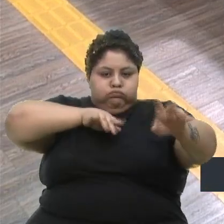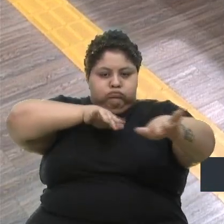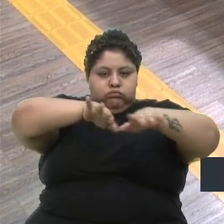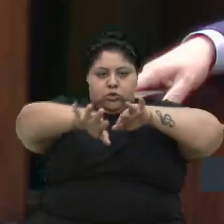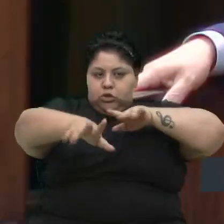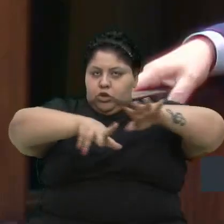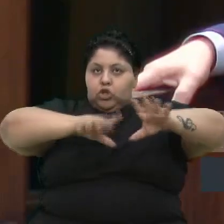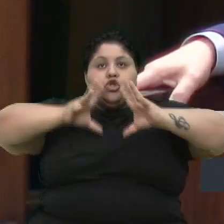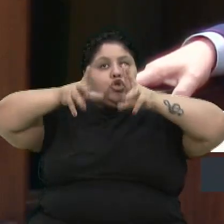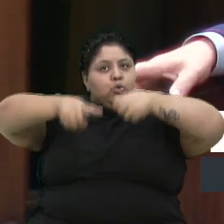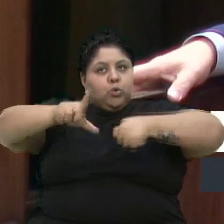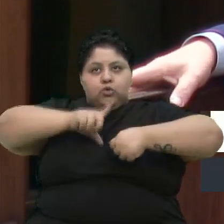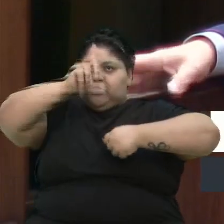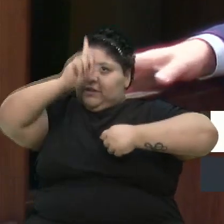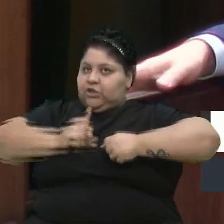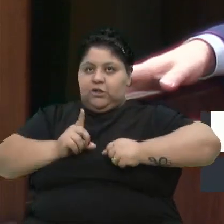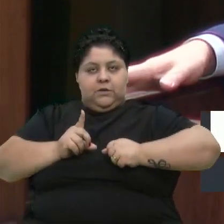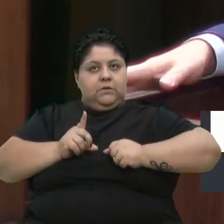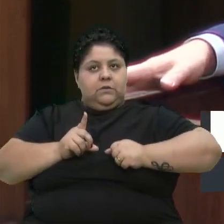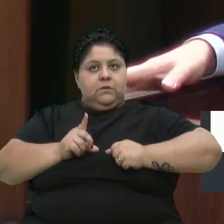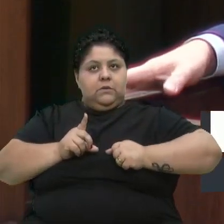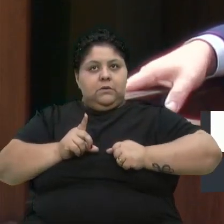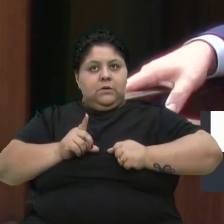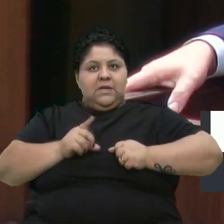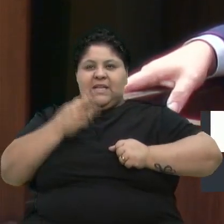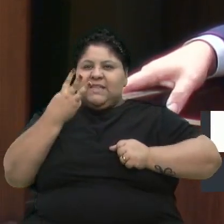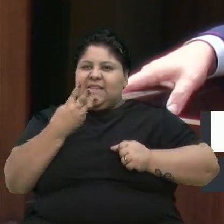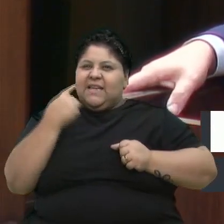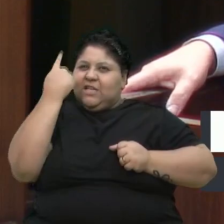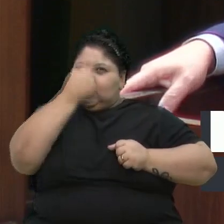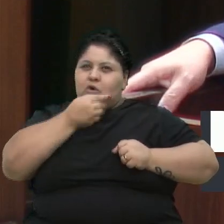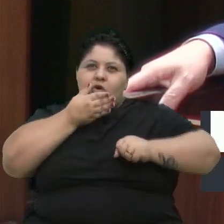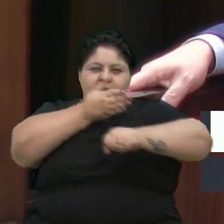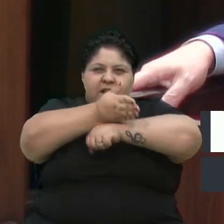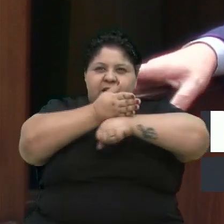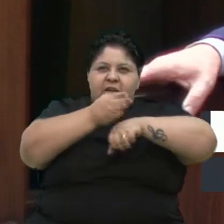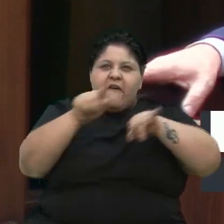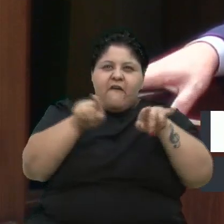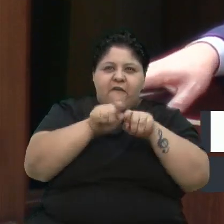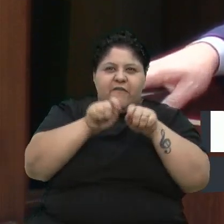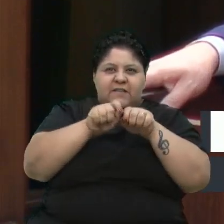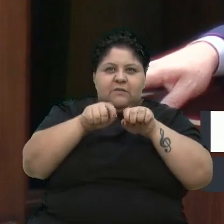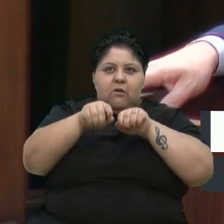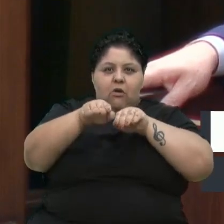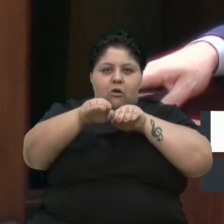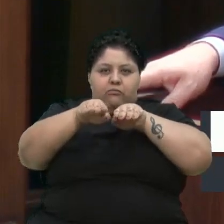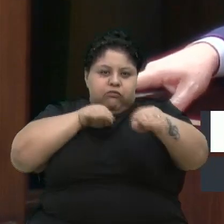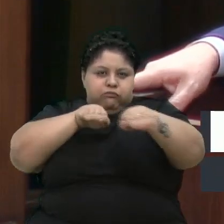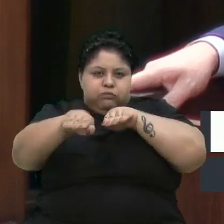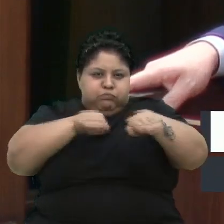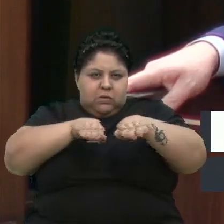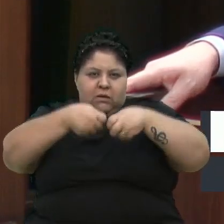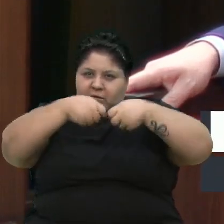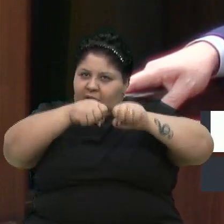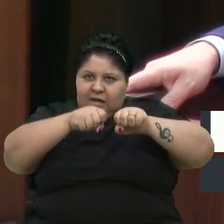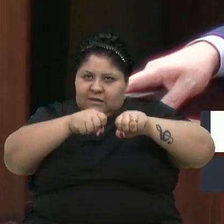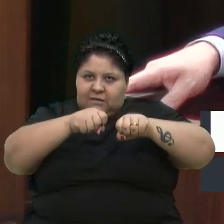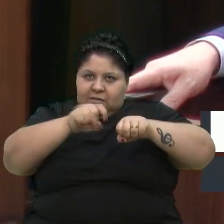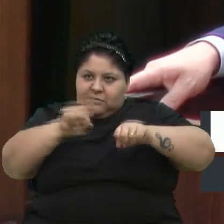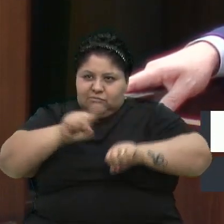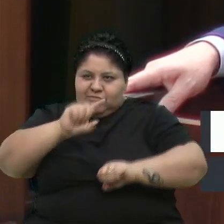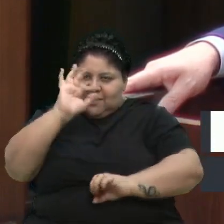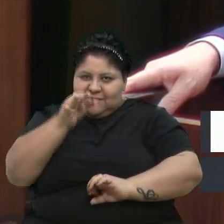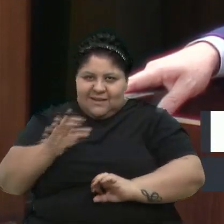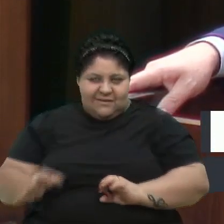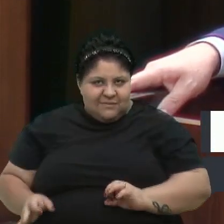bicicleta, mas excesso. Três horas da manhã, fazendo racha de moto, não é correto. Então, a